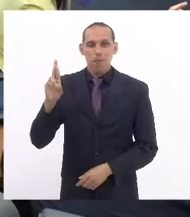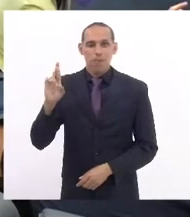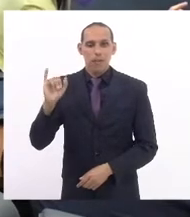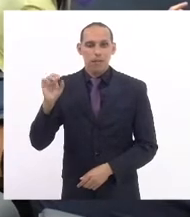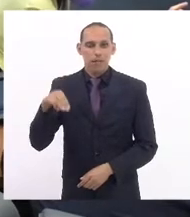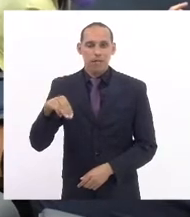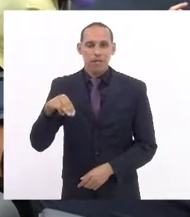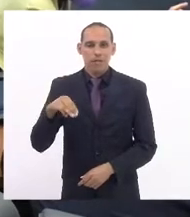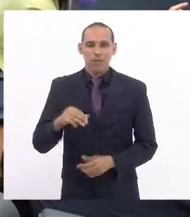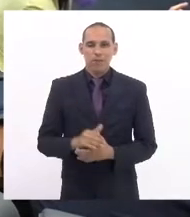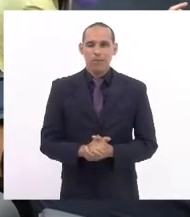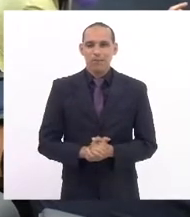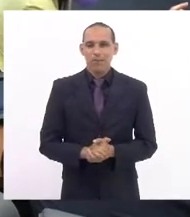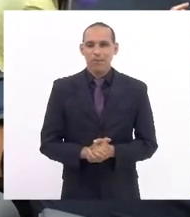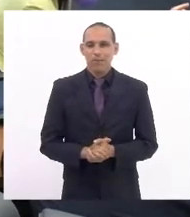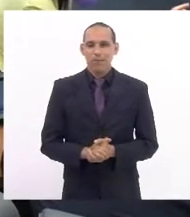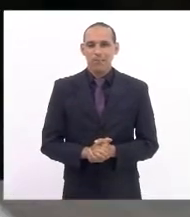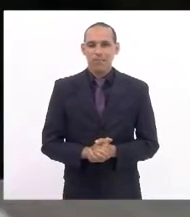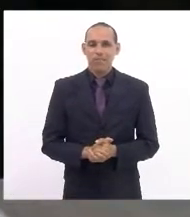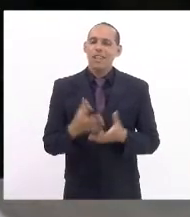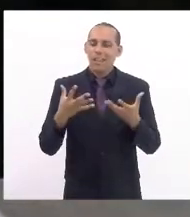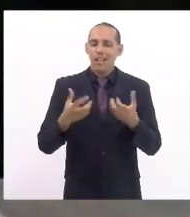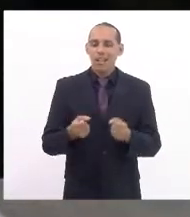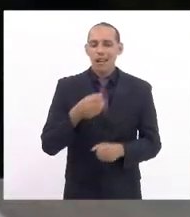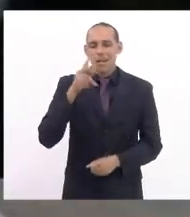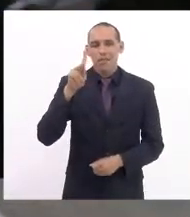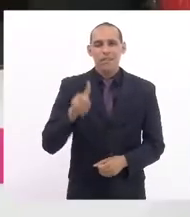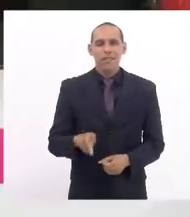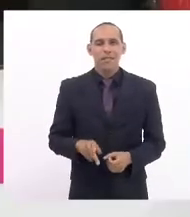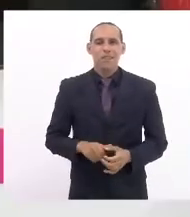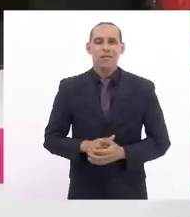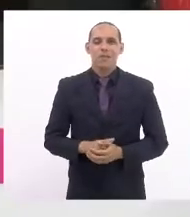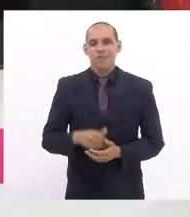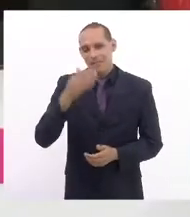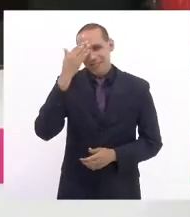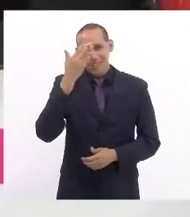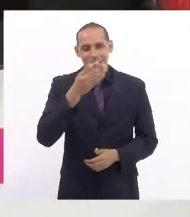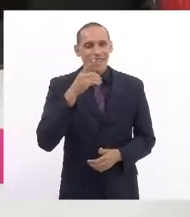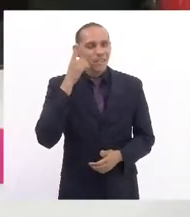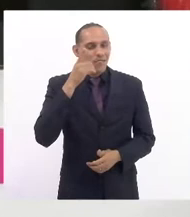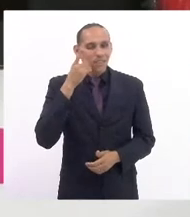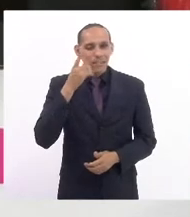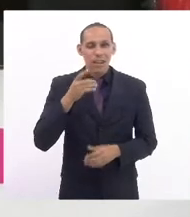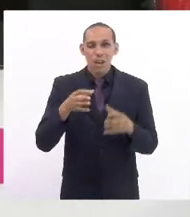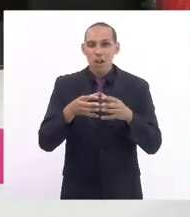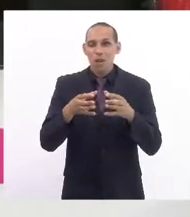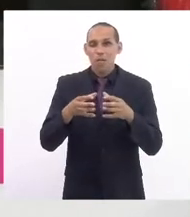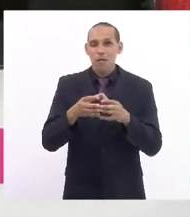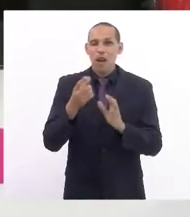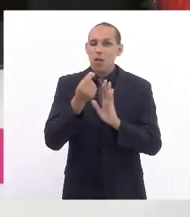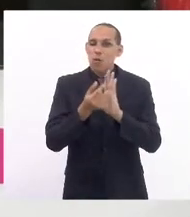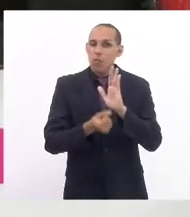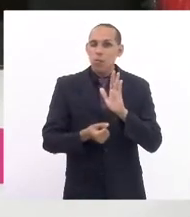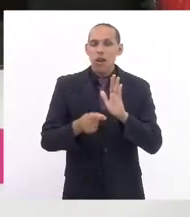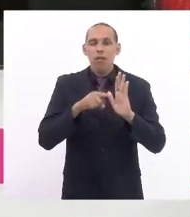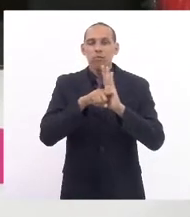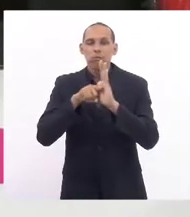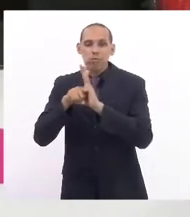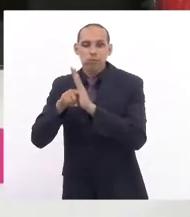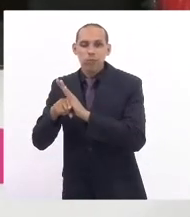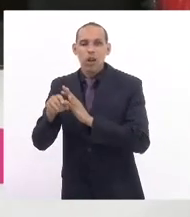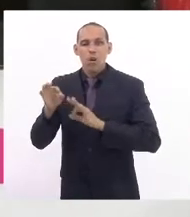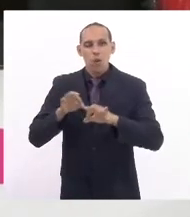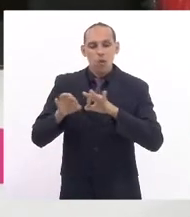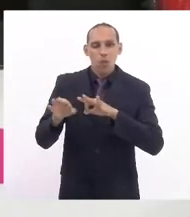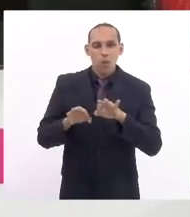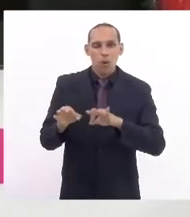Usou o microfone do Charles parecia favorável presidente Obrigada deputado pela comissão de orçamentos finanças fiscalização financeira e